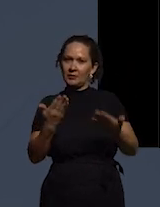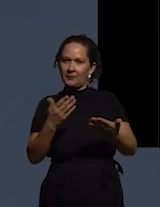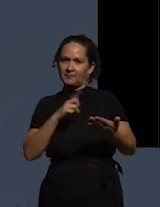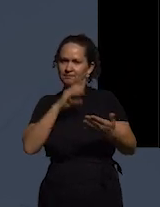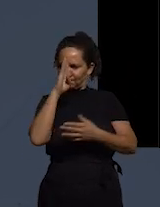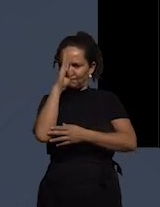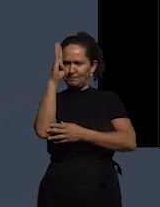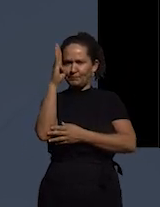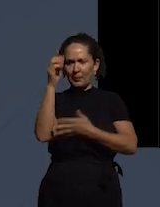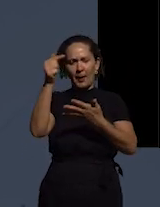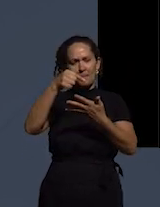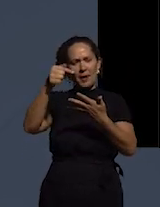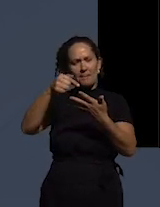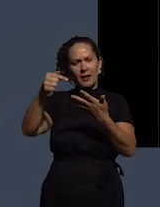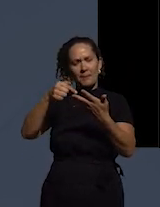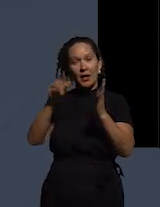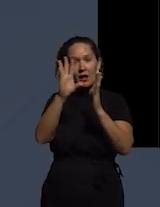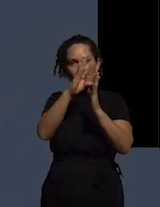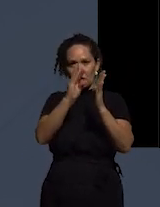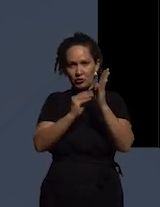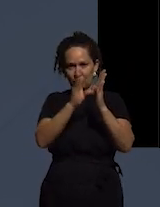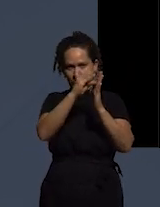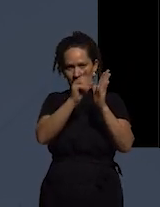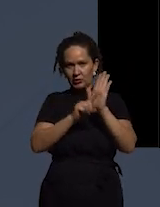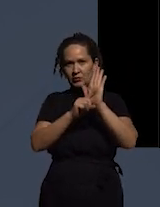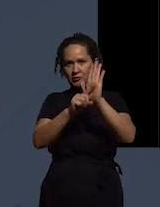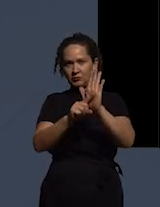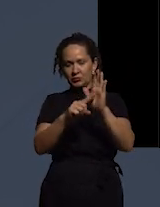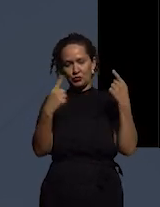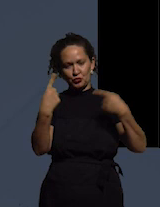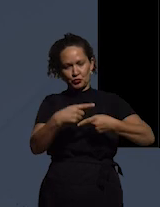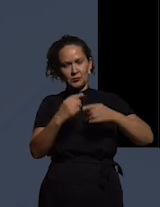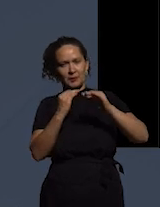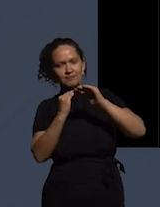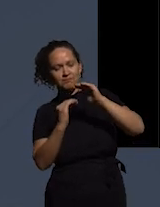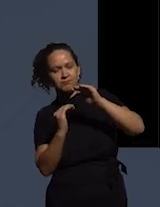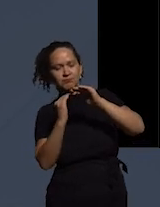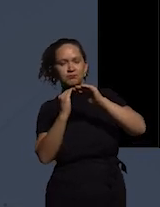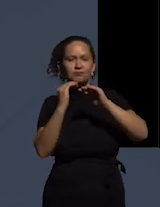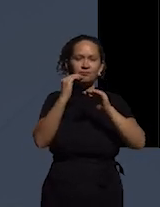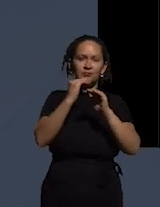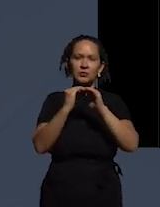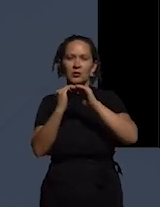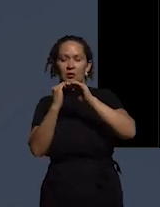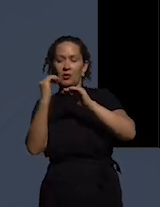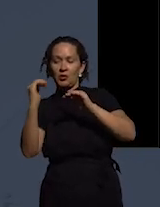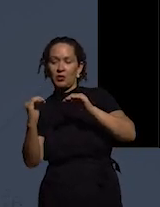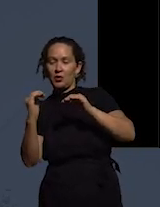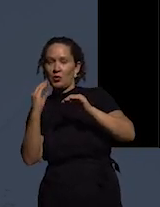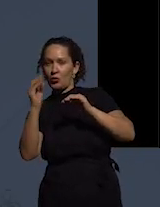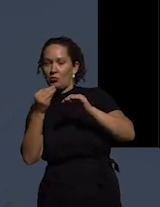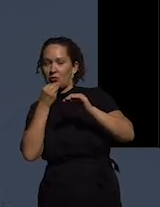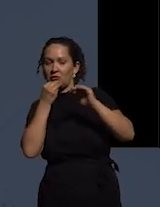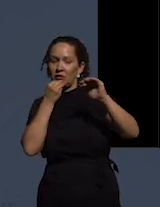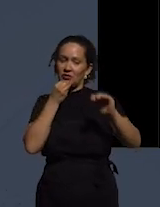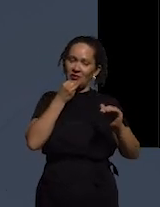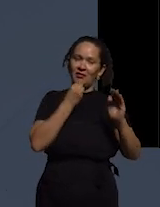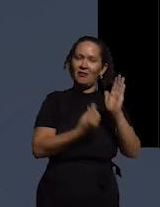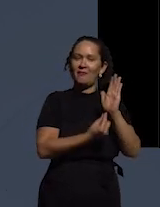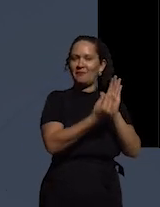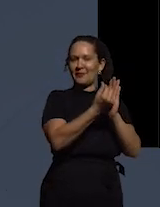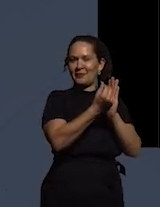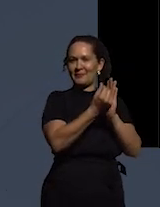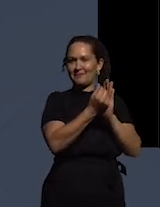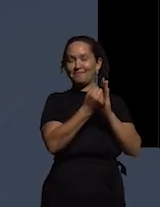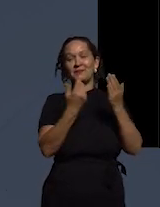principais pilares o modelo que ela pensa anticorrupção é uma balança é uma balança entre oportunidades e recursos para a anticorrupção e fatores